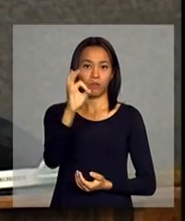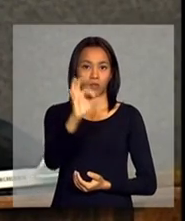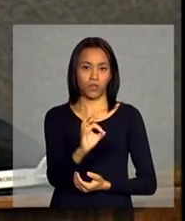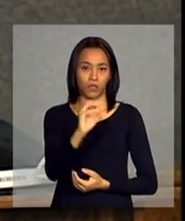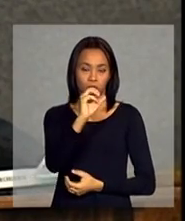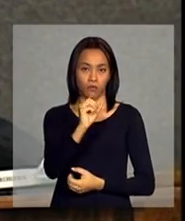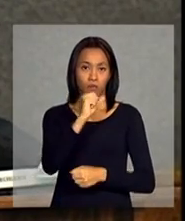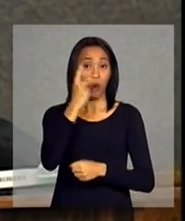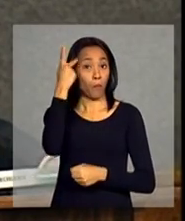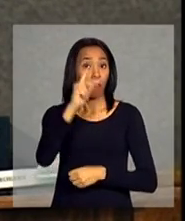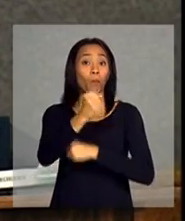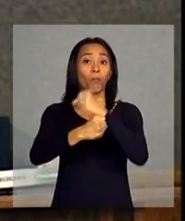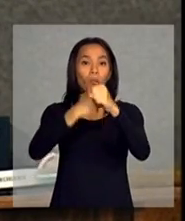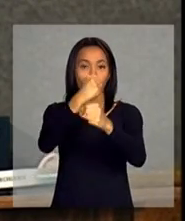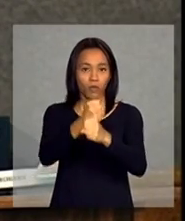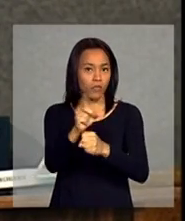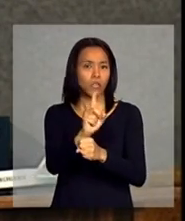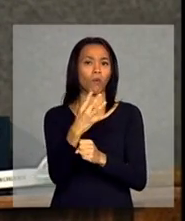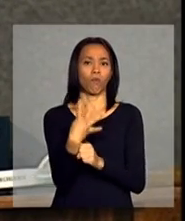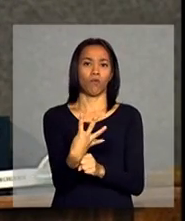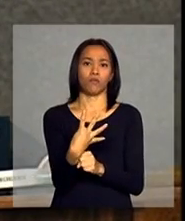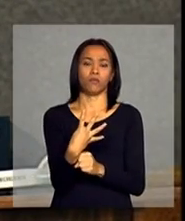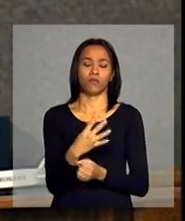ano e não 4%. Então,